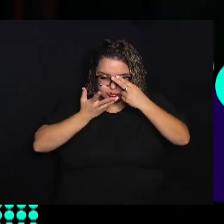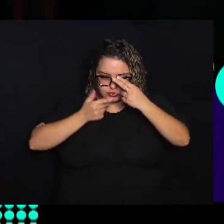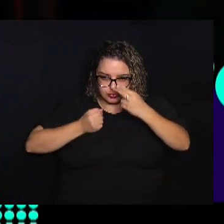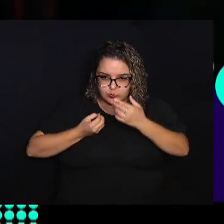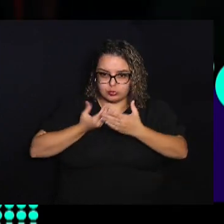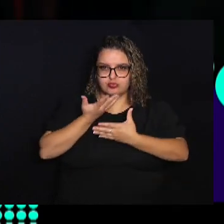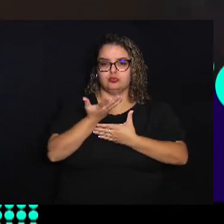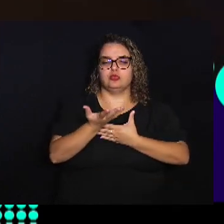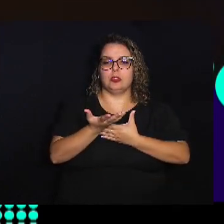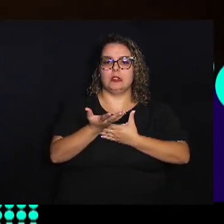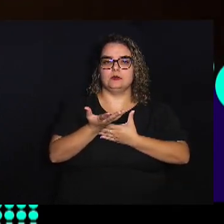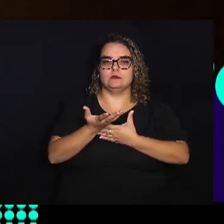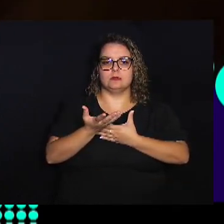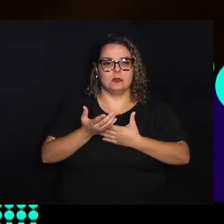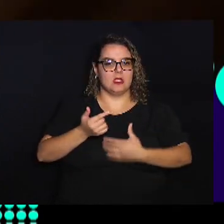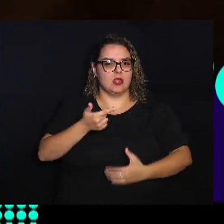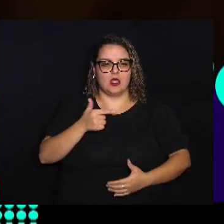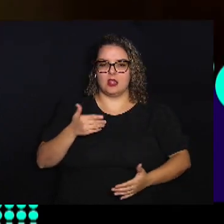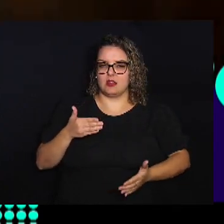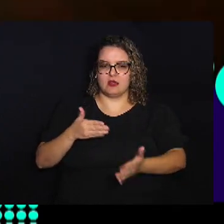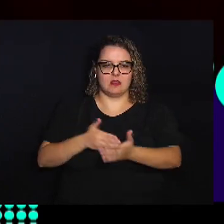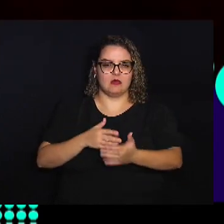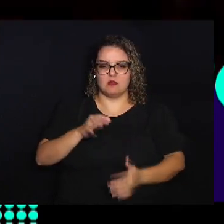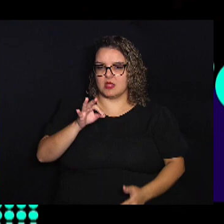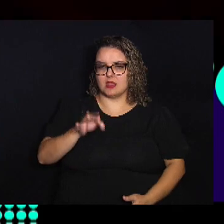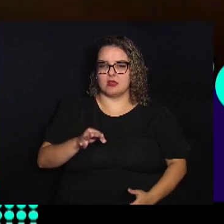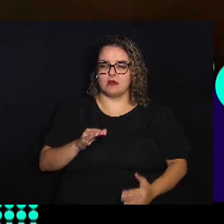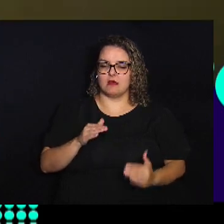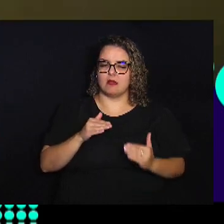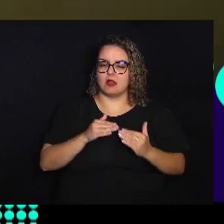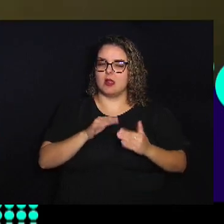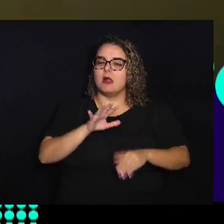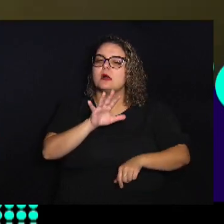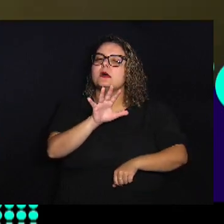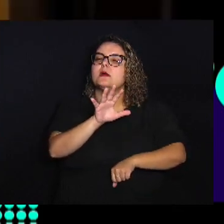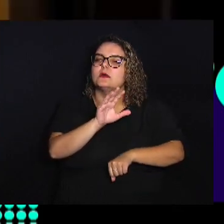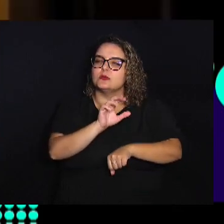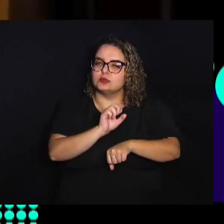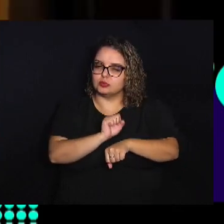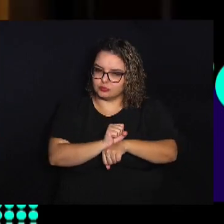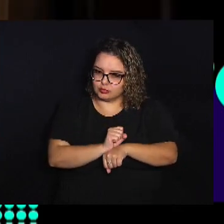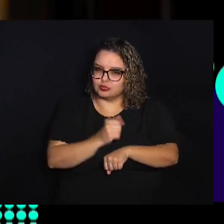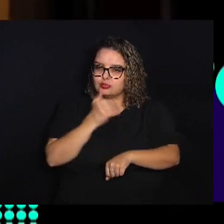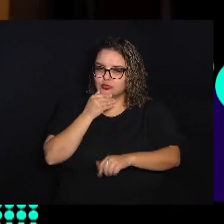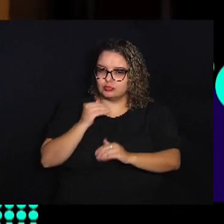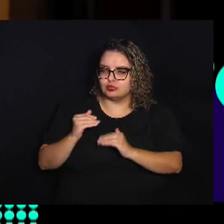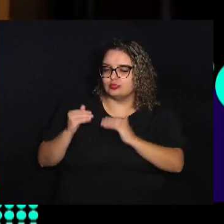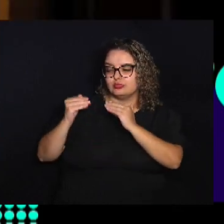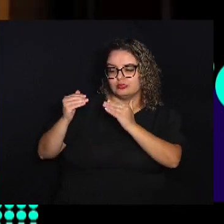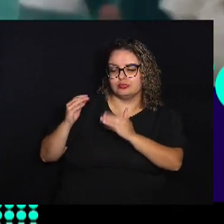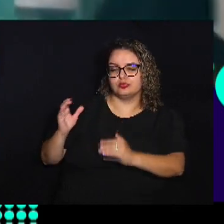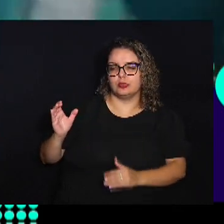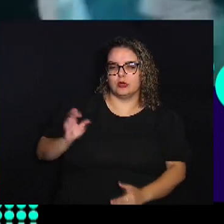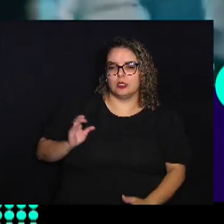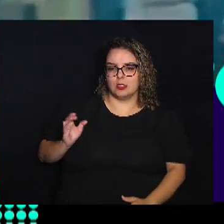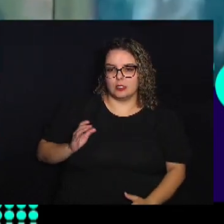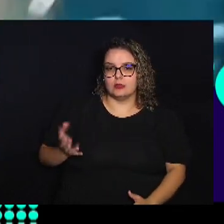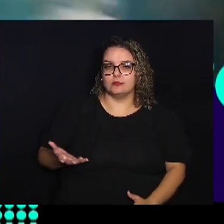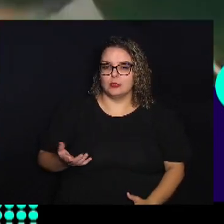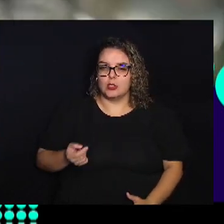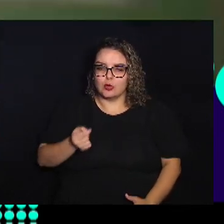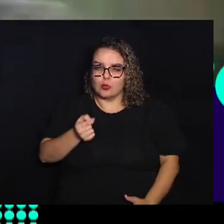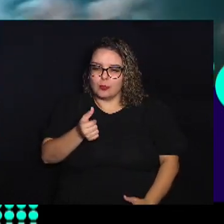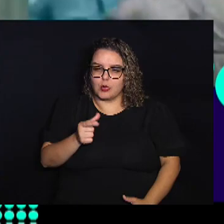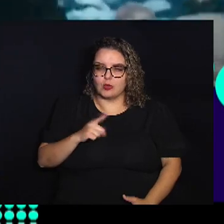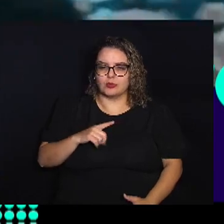Ele não mede Esforços Para acertar As contas Com os homens Da alta sociedade Que tiraram O pouco Que ele